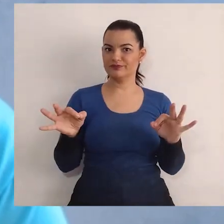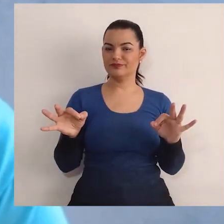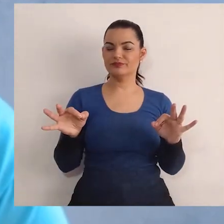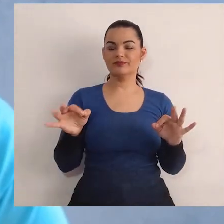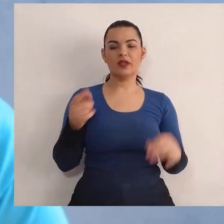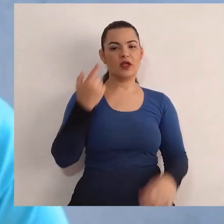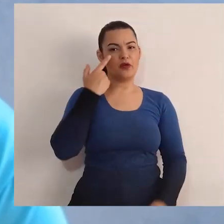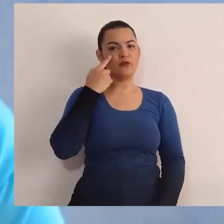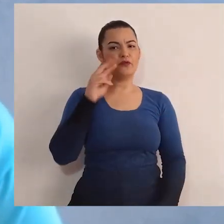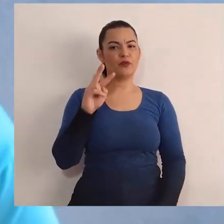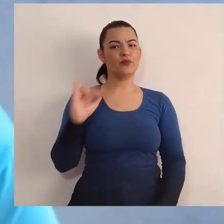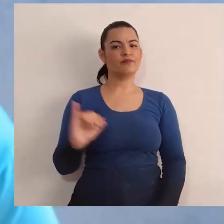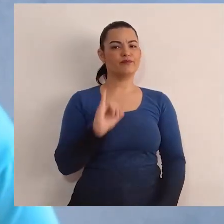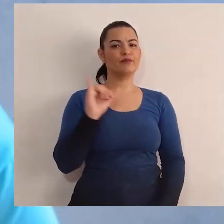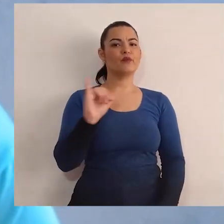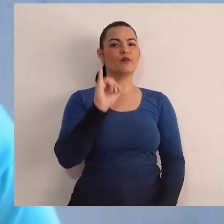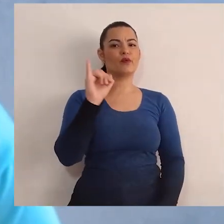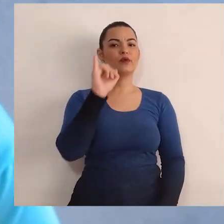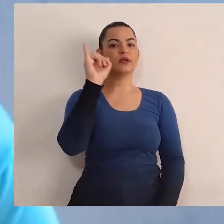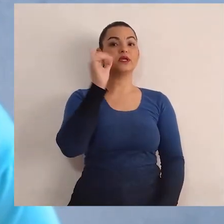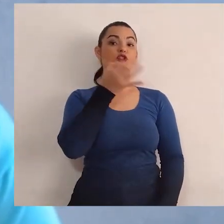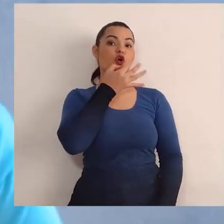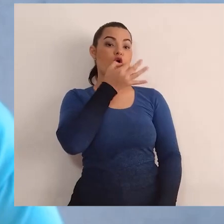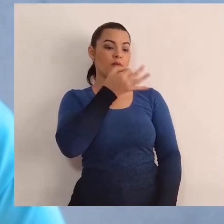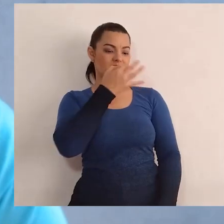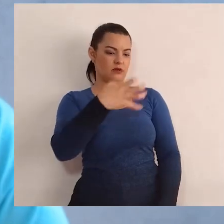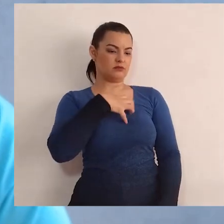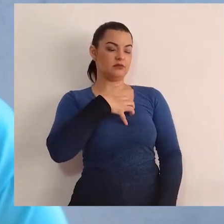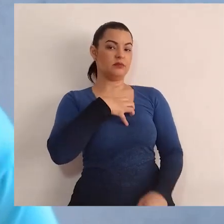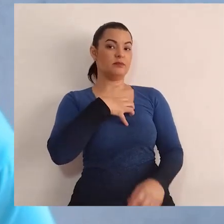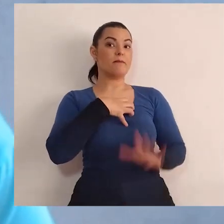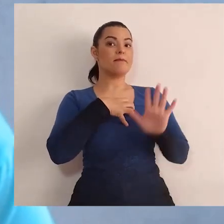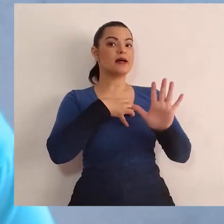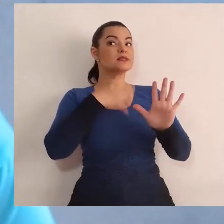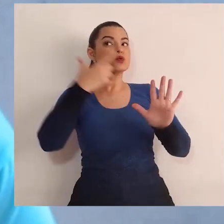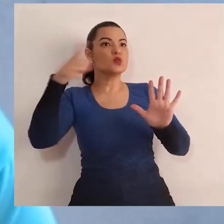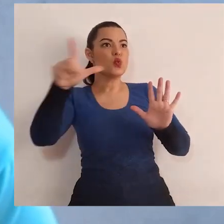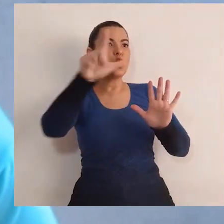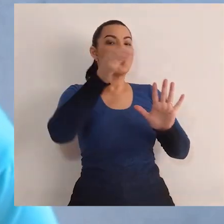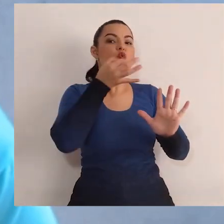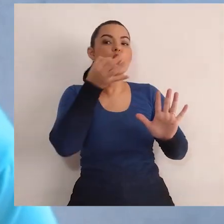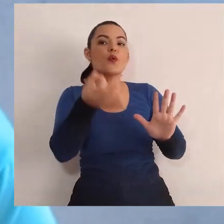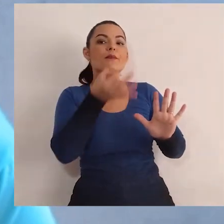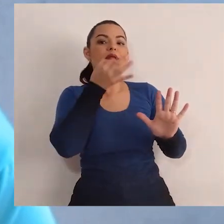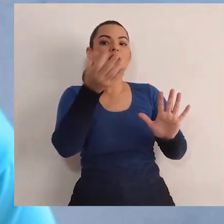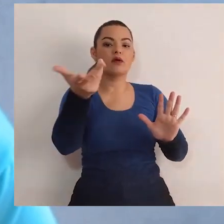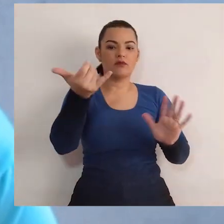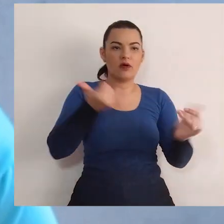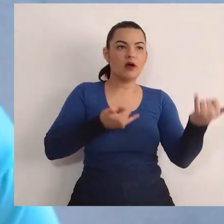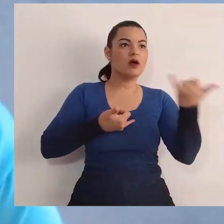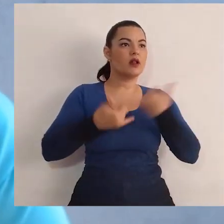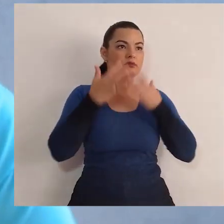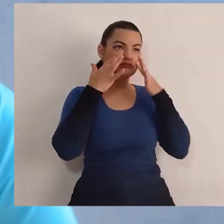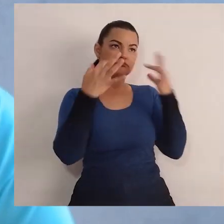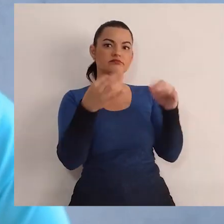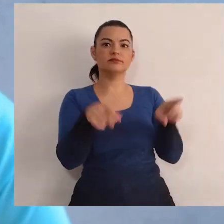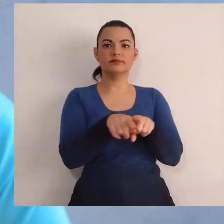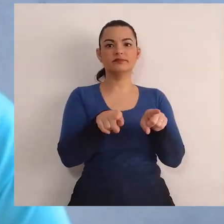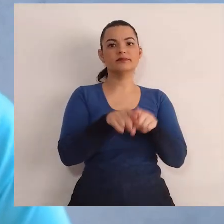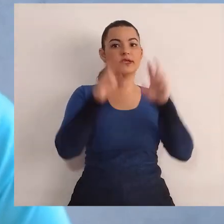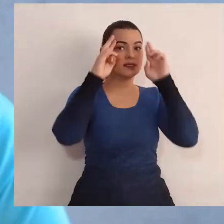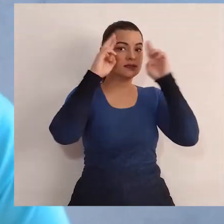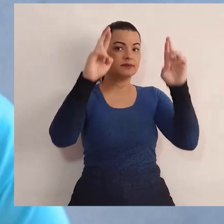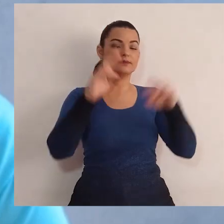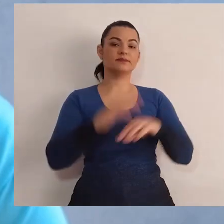direitinho? Olha só como é importante nós termos nossa opinião, mas também sabemos ouvir a opinião dos outros, viu? Então para